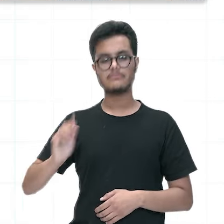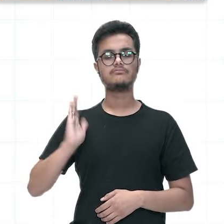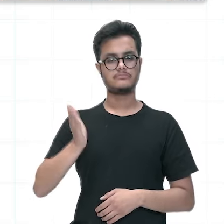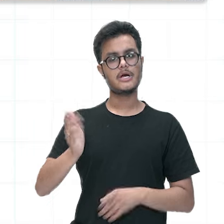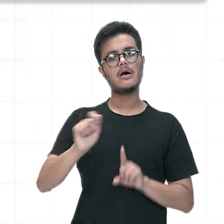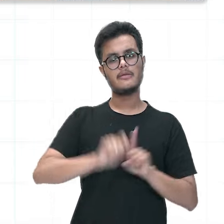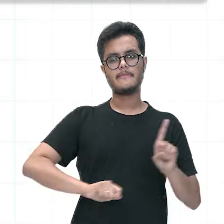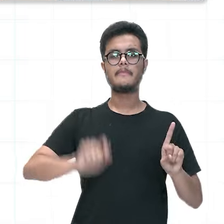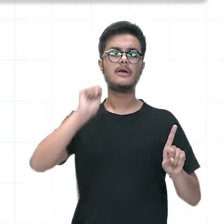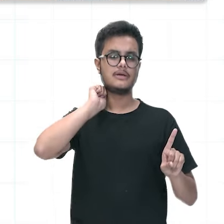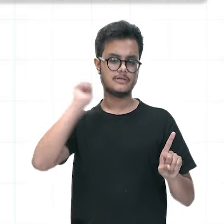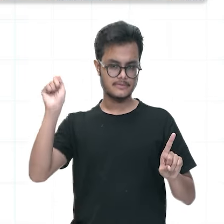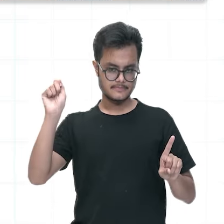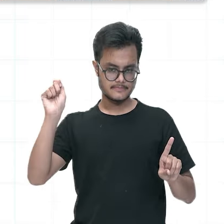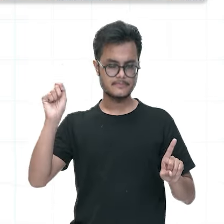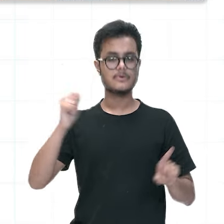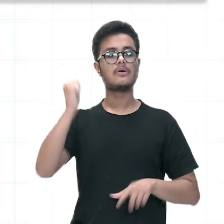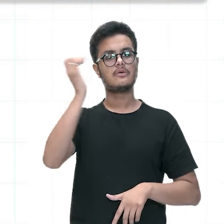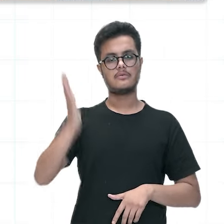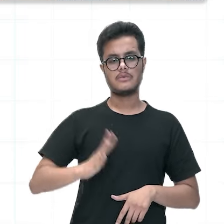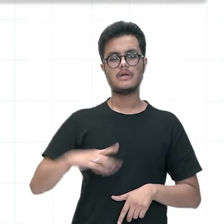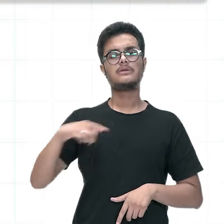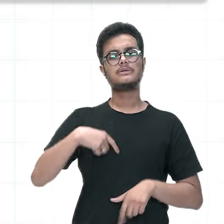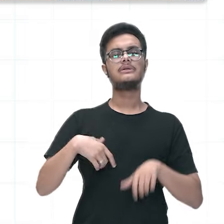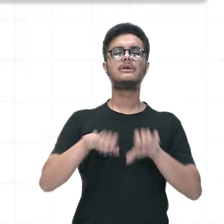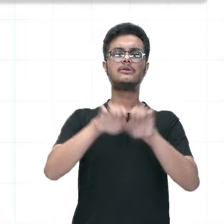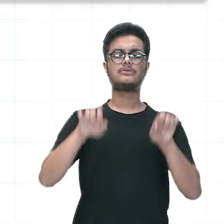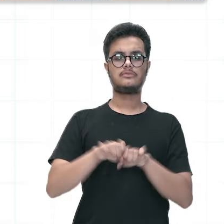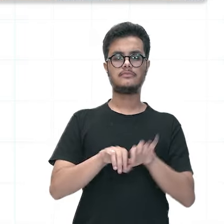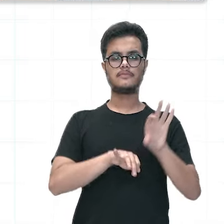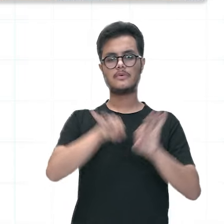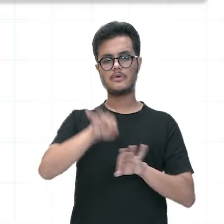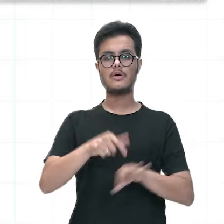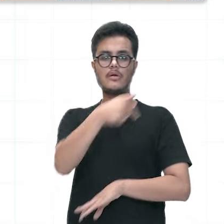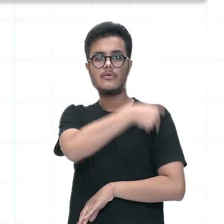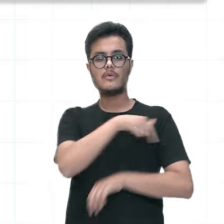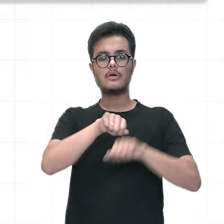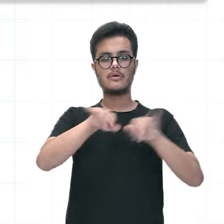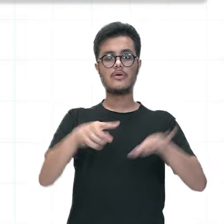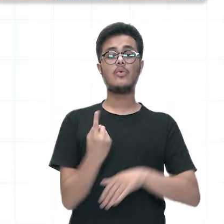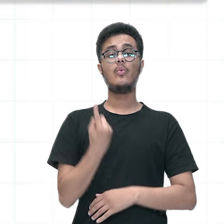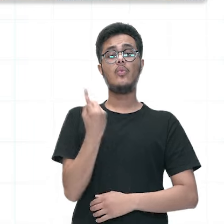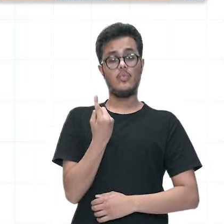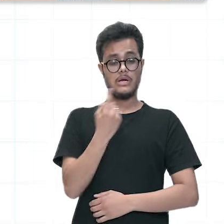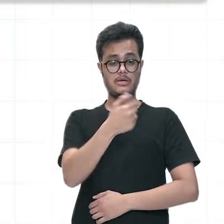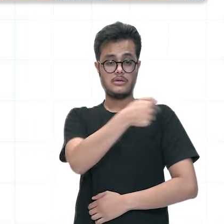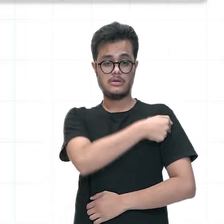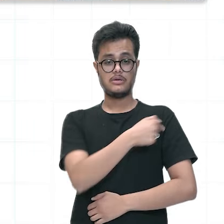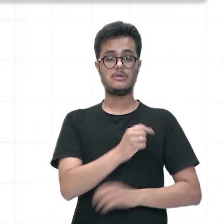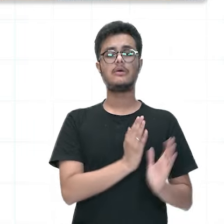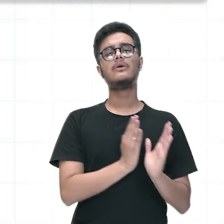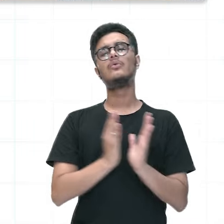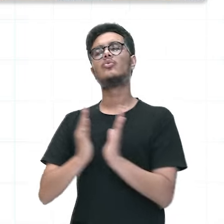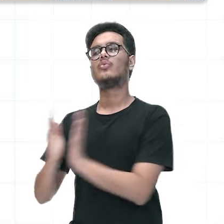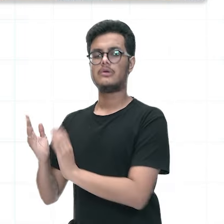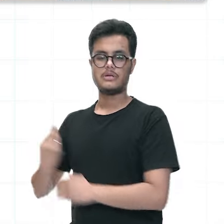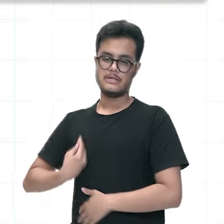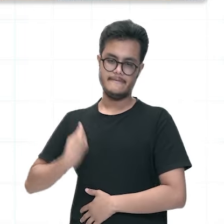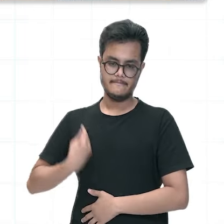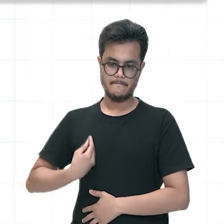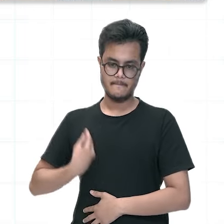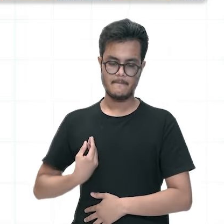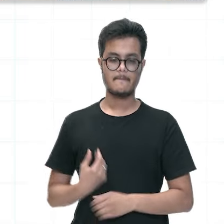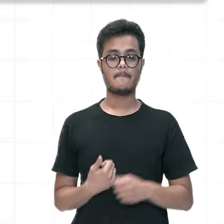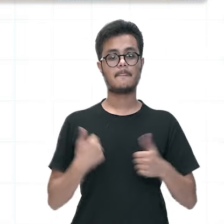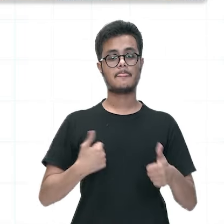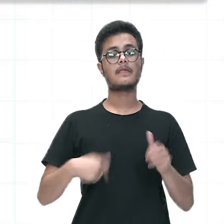abril de 2017 o Brasil adota o esquema vacinal de apenas uma dose durante toda a vida medida que